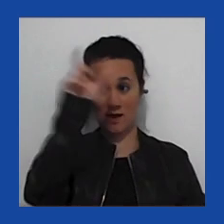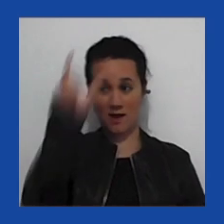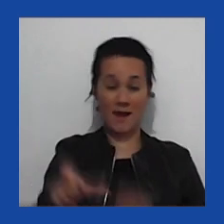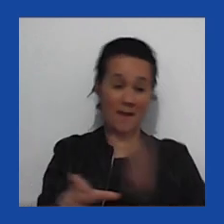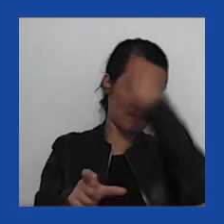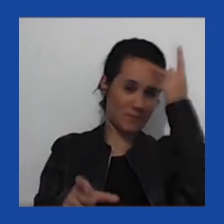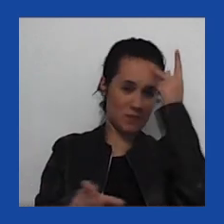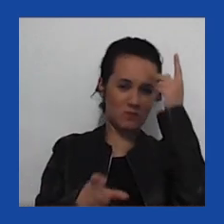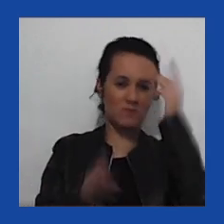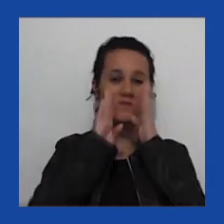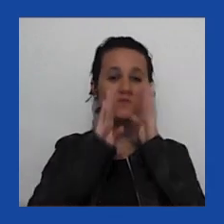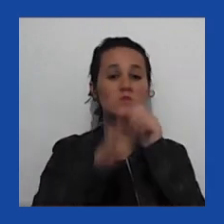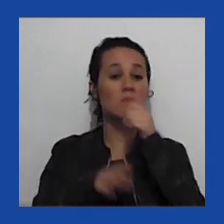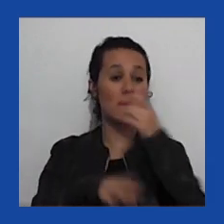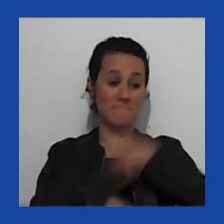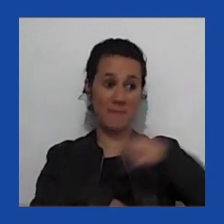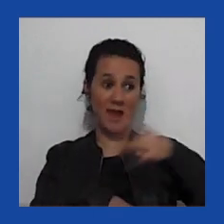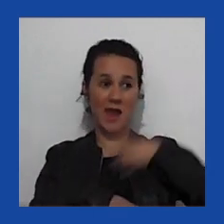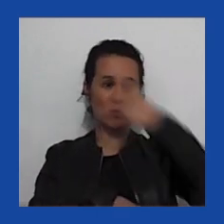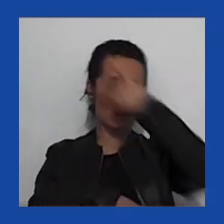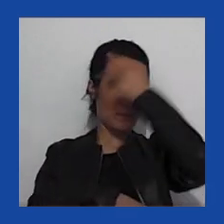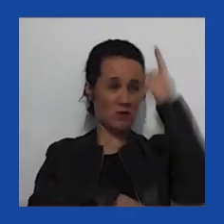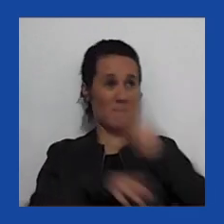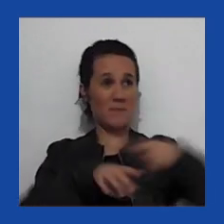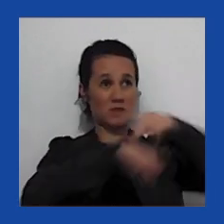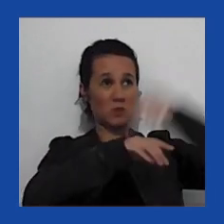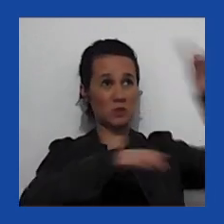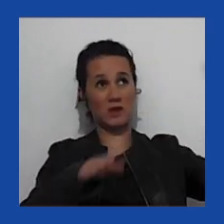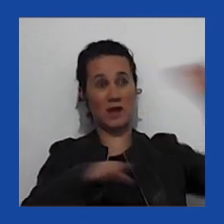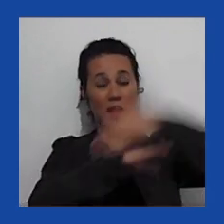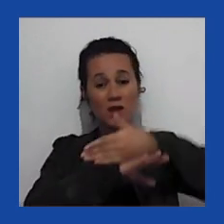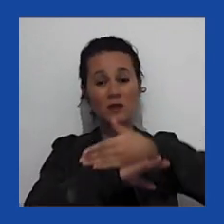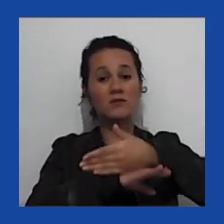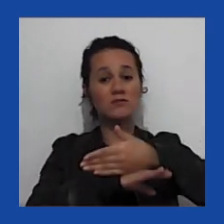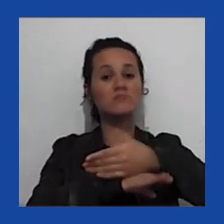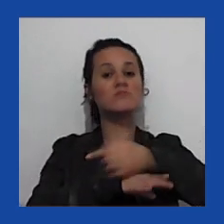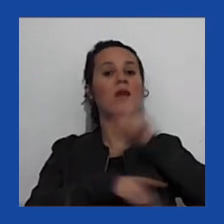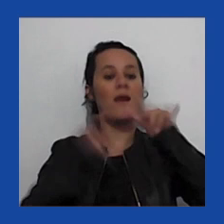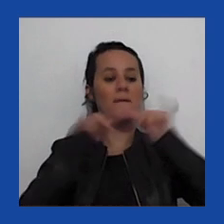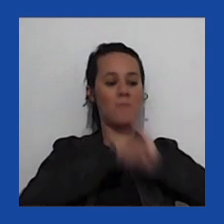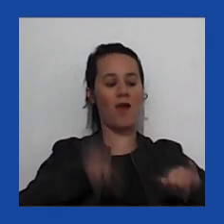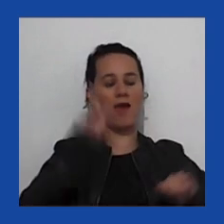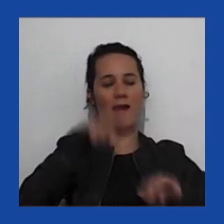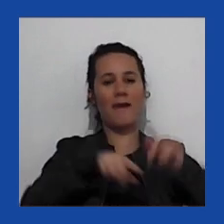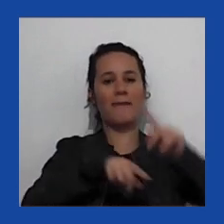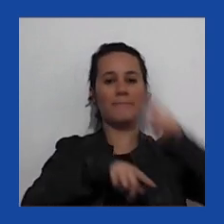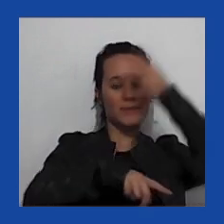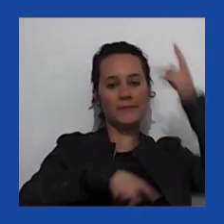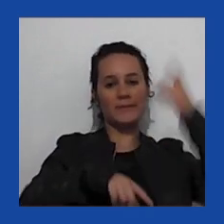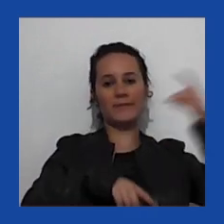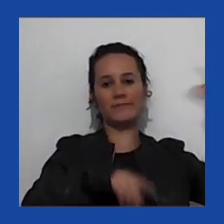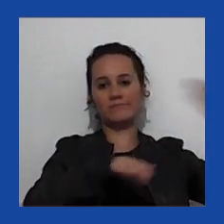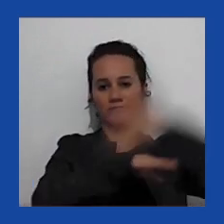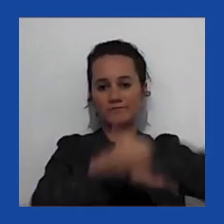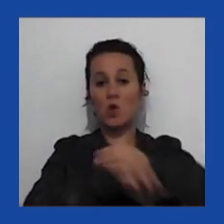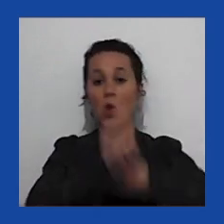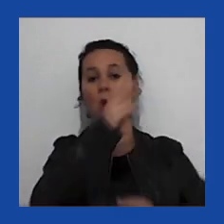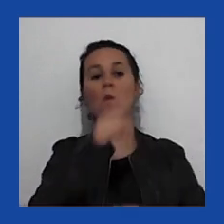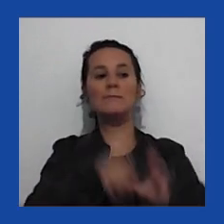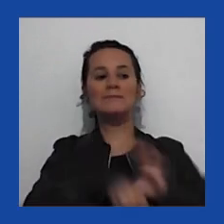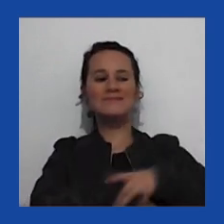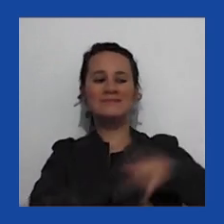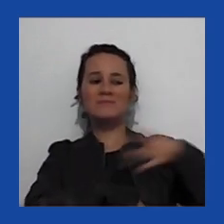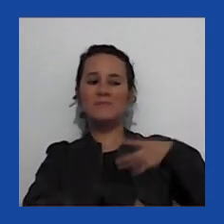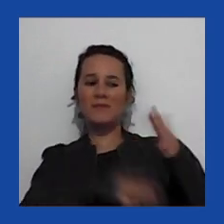medo de imigração, a propaganda era sobre a imigração, se elas tinham muito medo da insegurança econômica, a